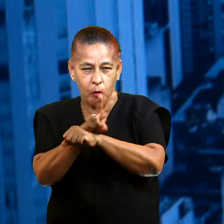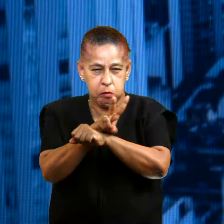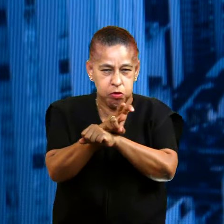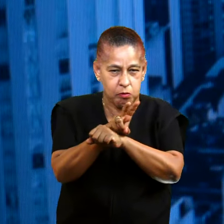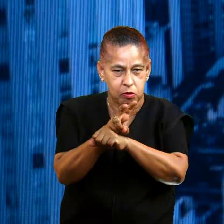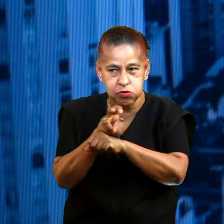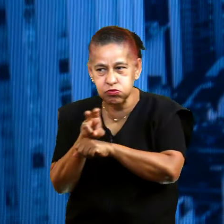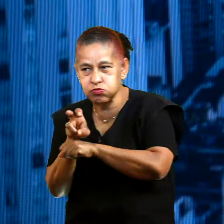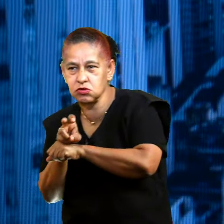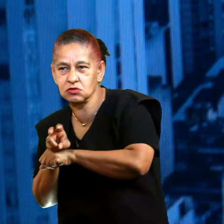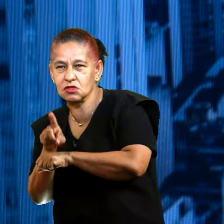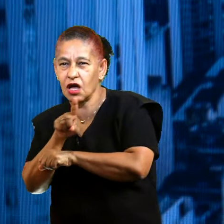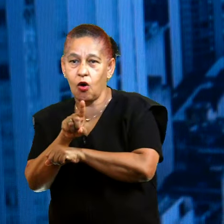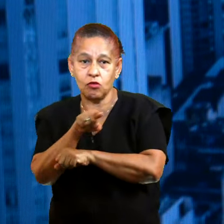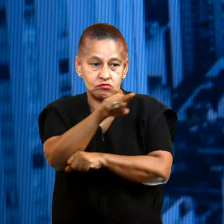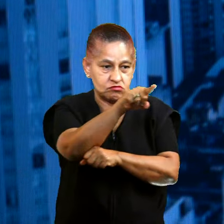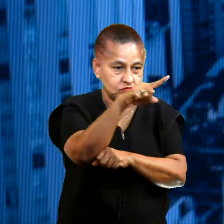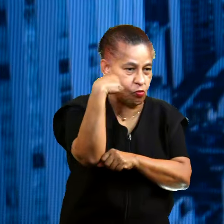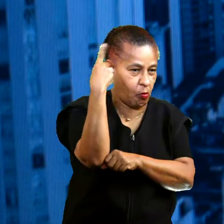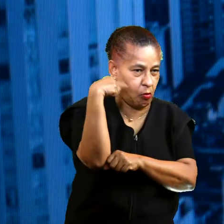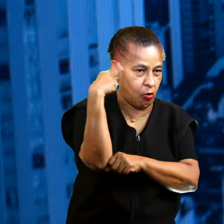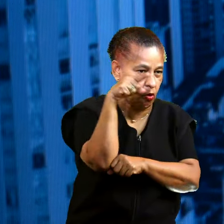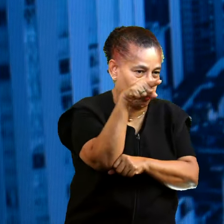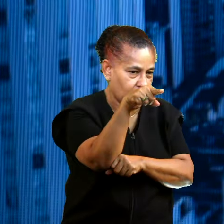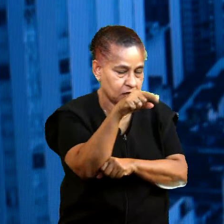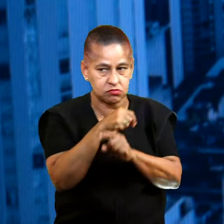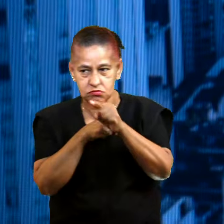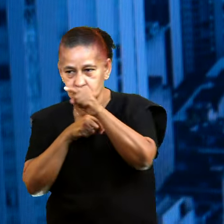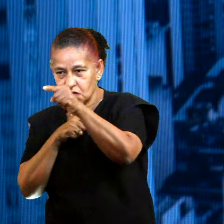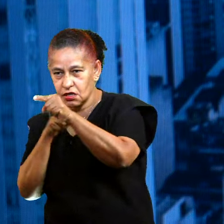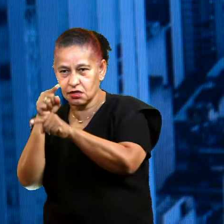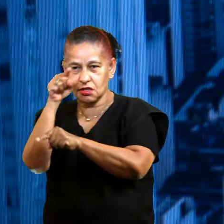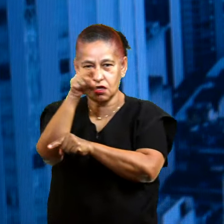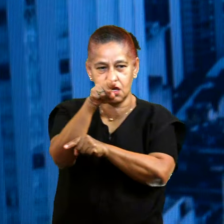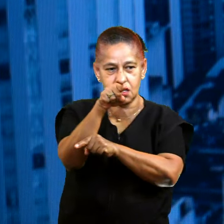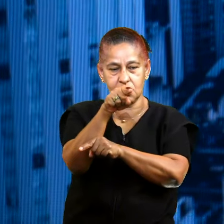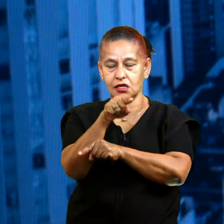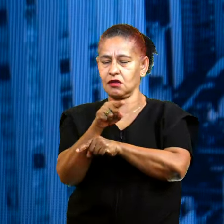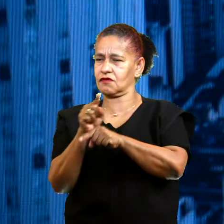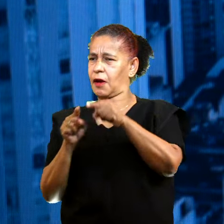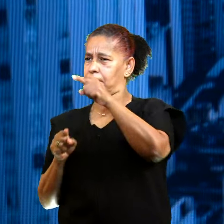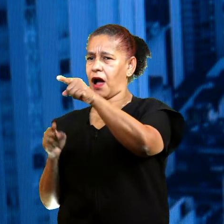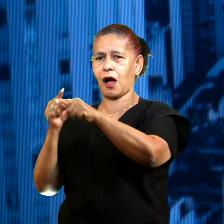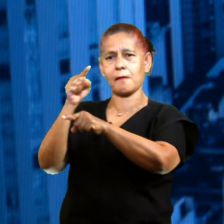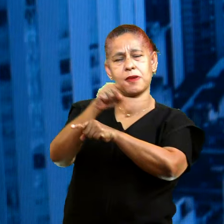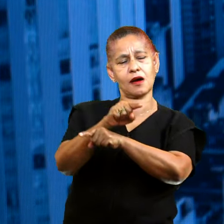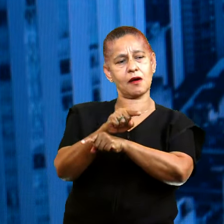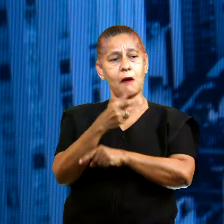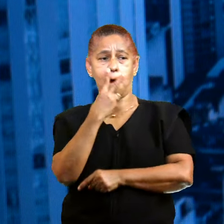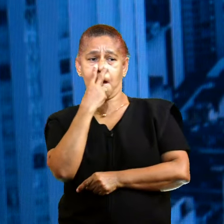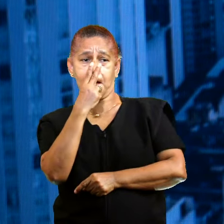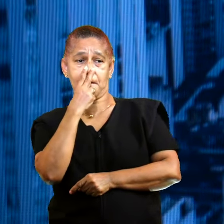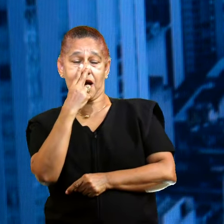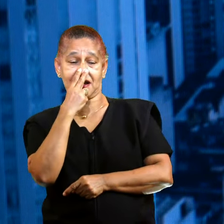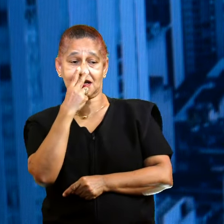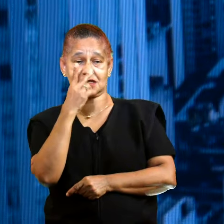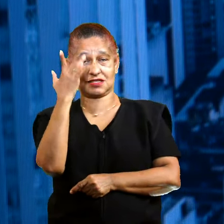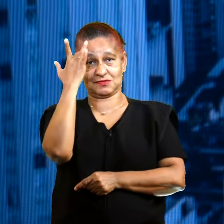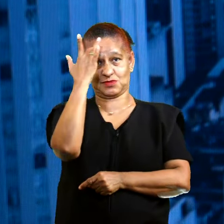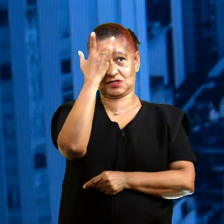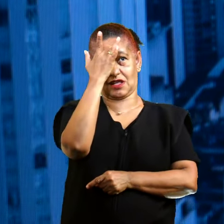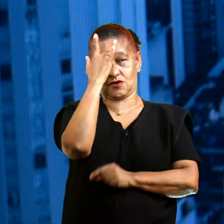ela aponta, não mais o louco é ele. É como que a insanidade da sociedade fosse ocultada.